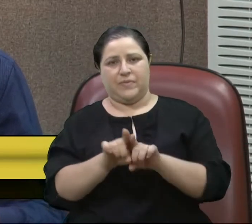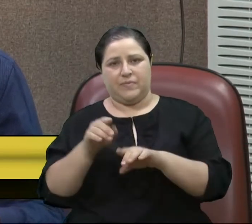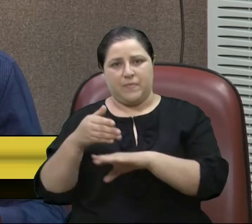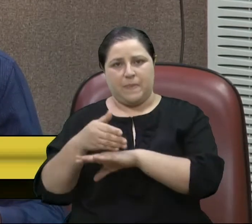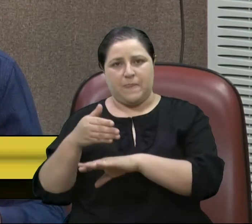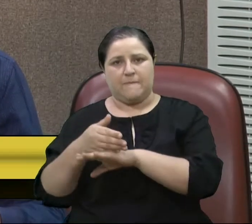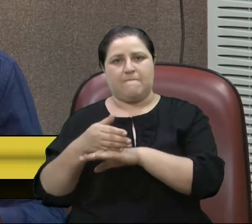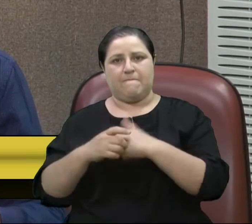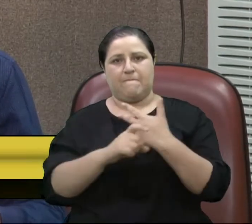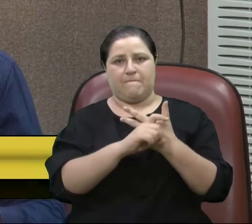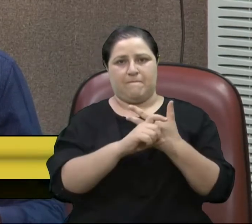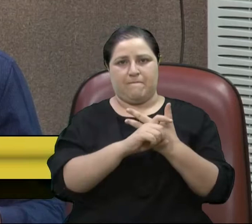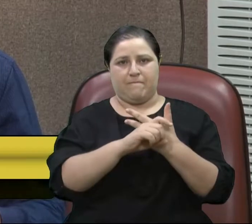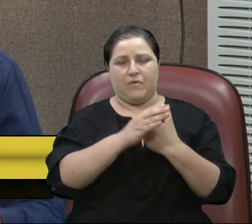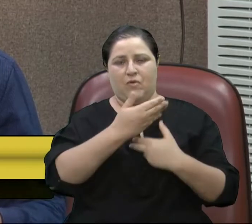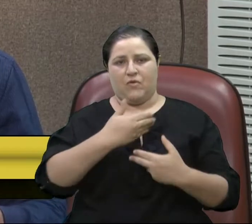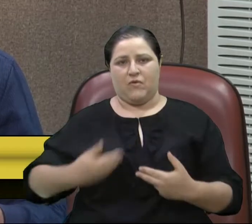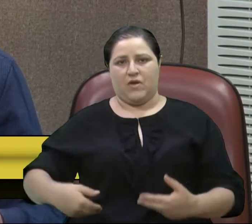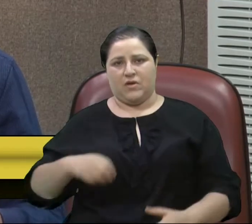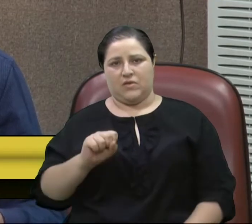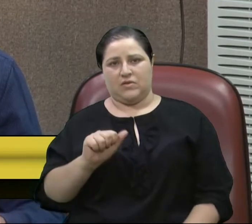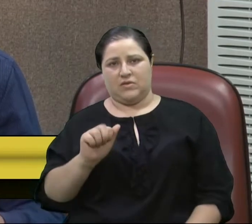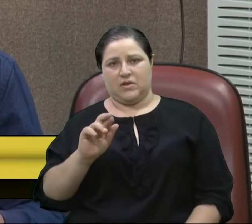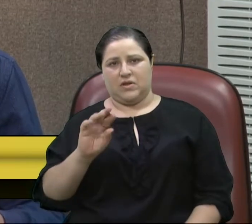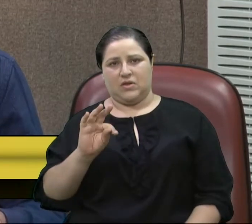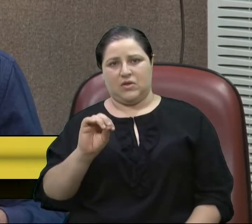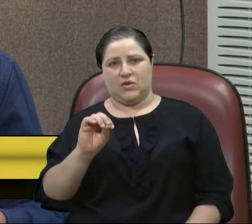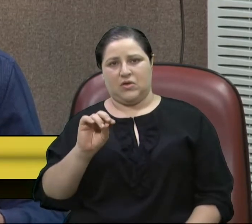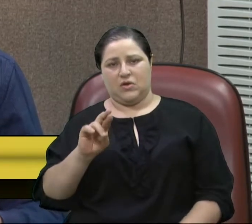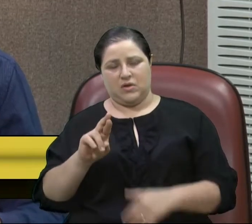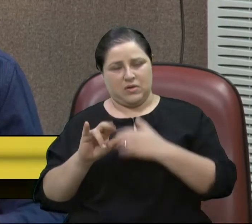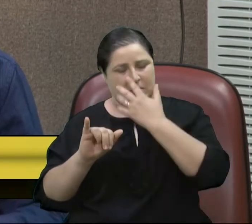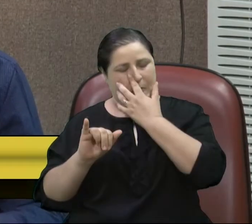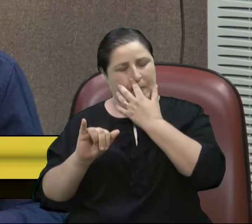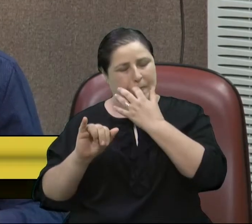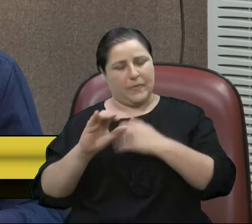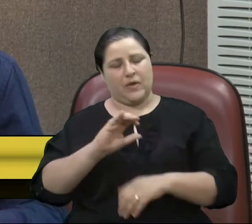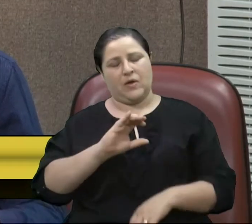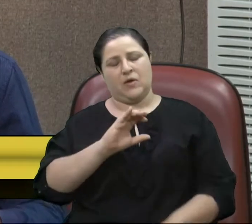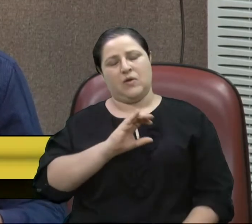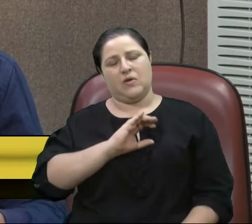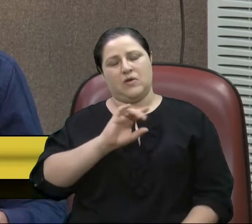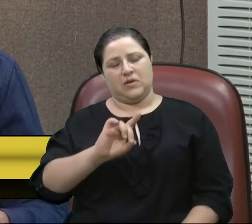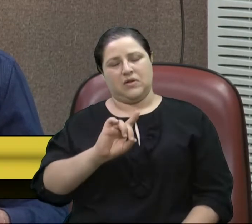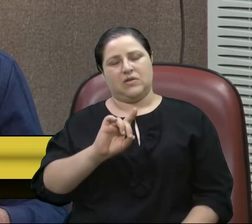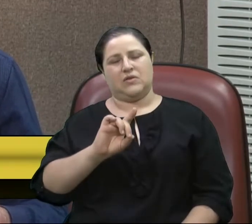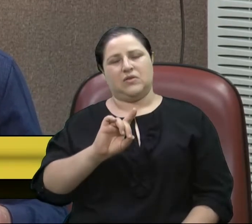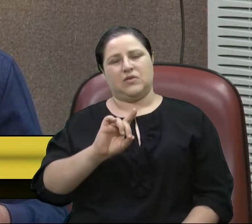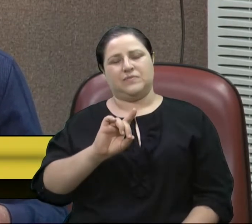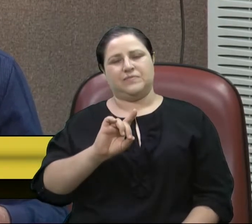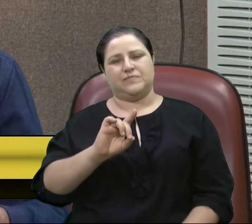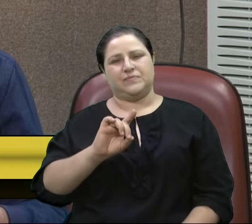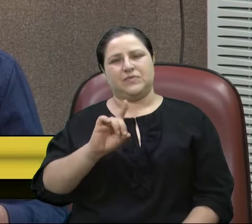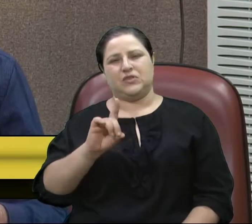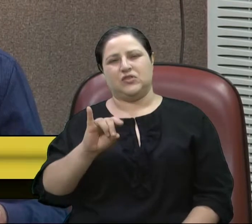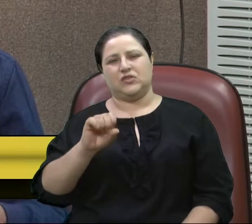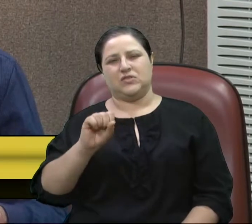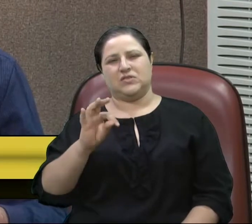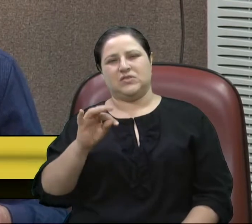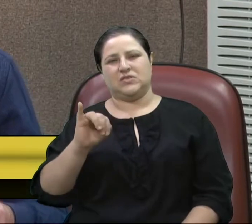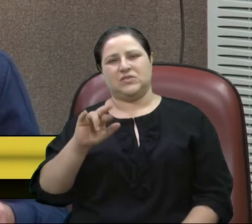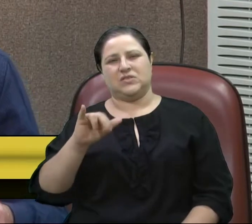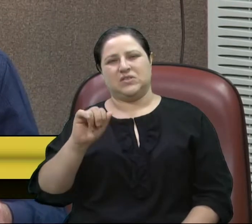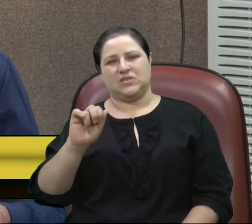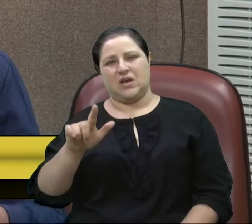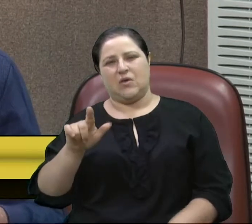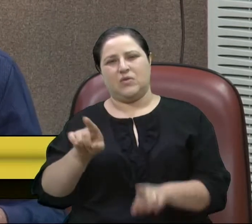municipal no governo Sartori, como coordenador distrital de 2008 a 2012. Foi empresário que empreendeu